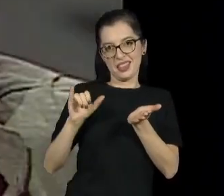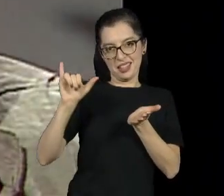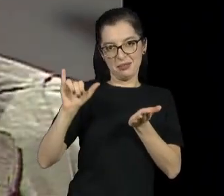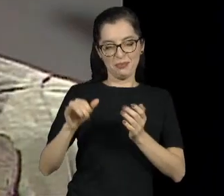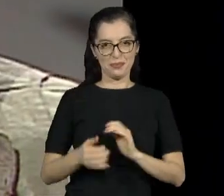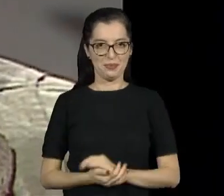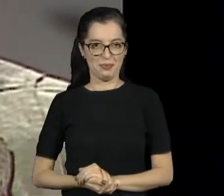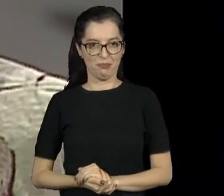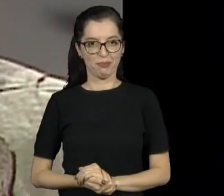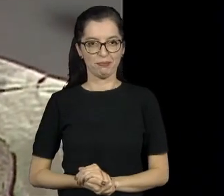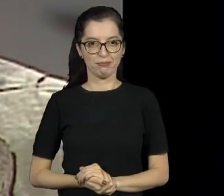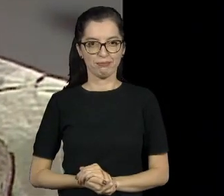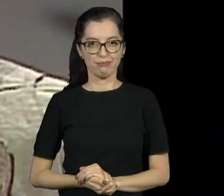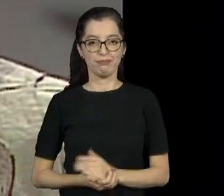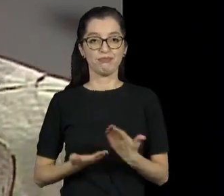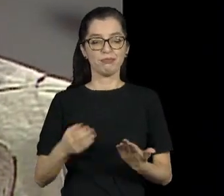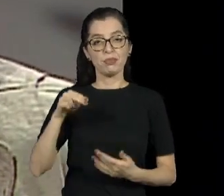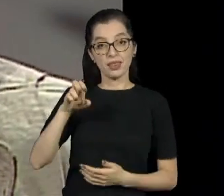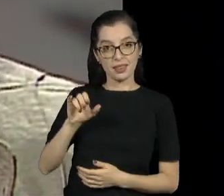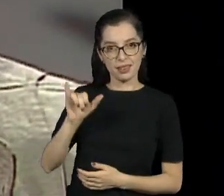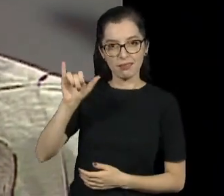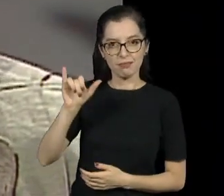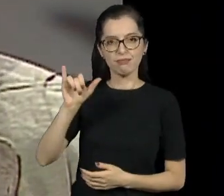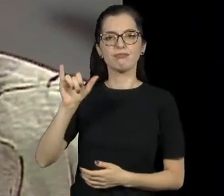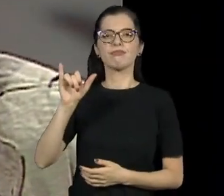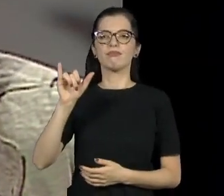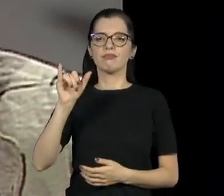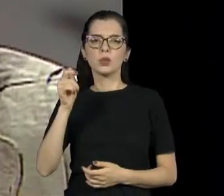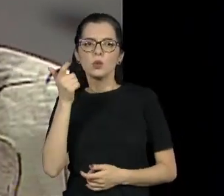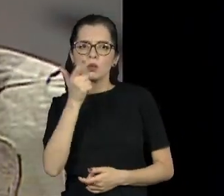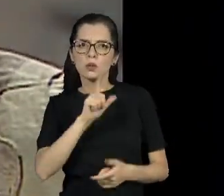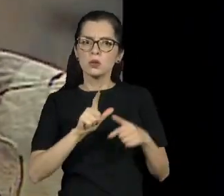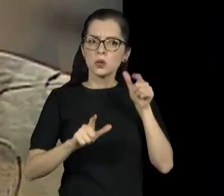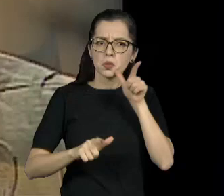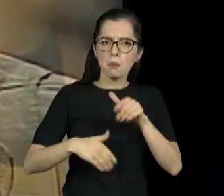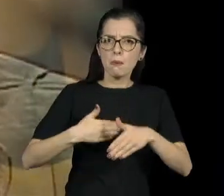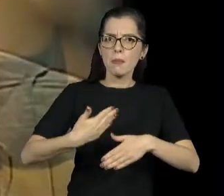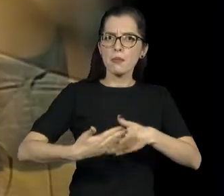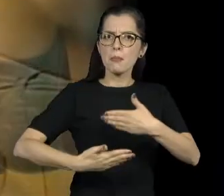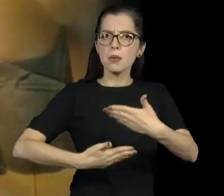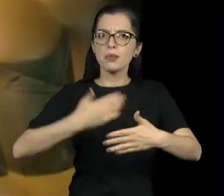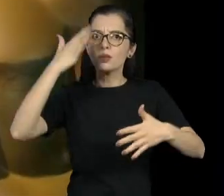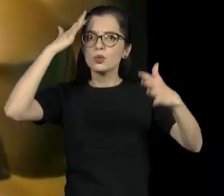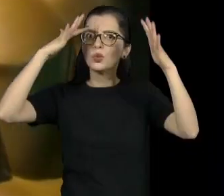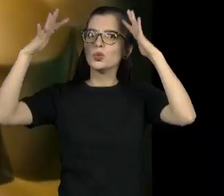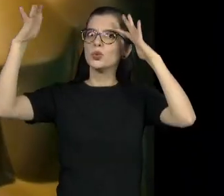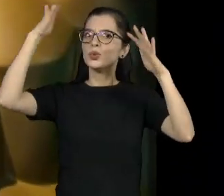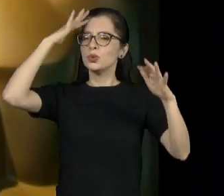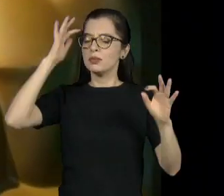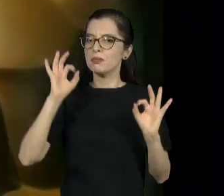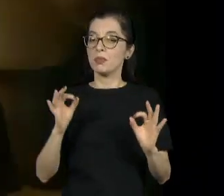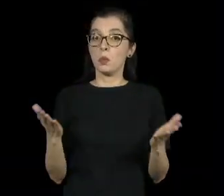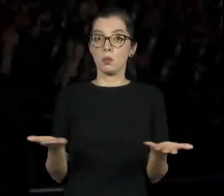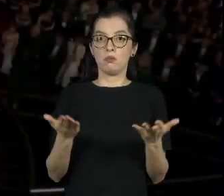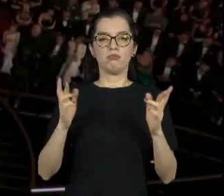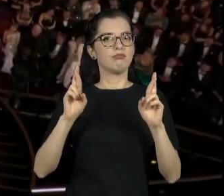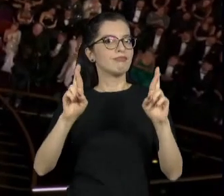Como Ney, de certa forma, sempre acabou realizando aquilo que idealizou, fica aqui a nossa torcida.